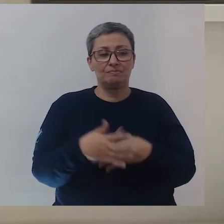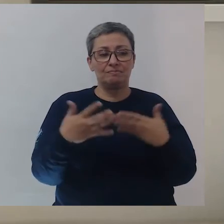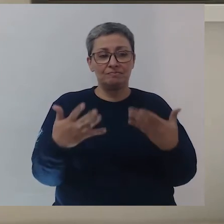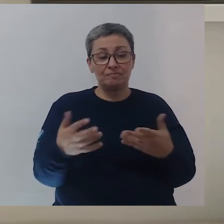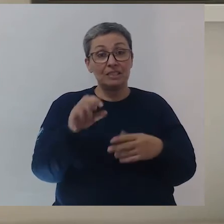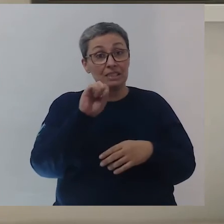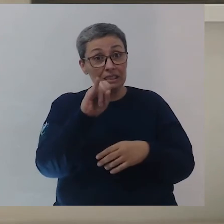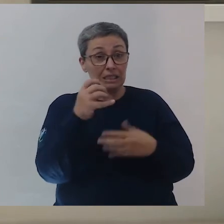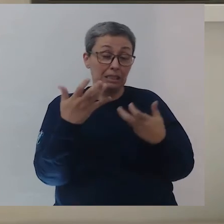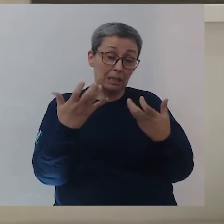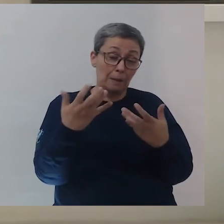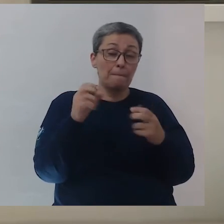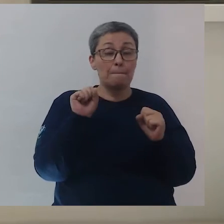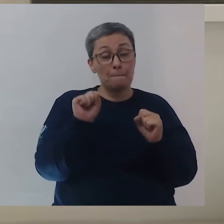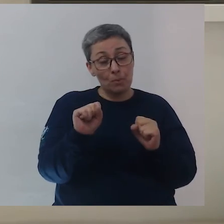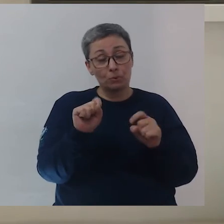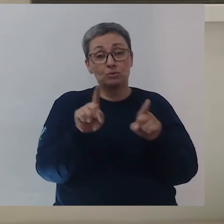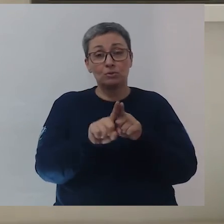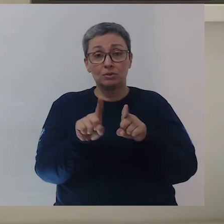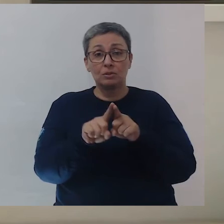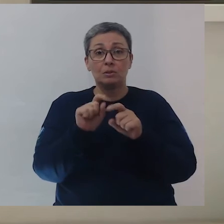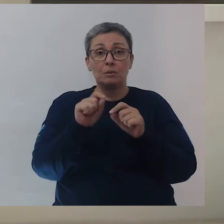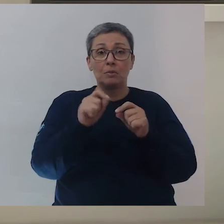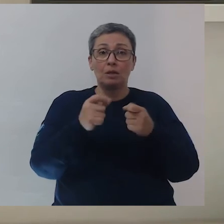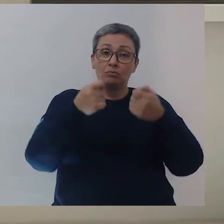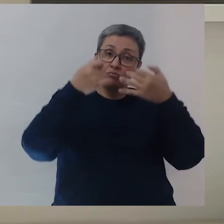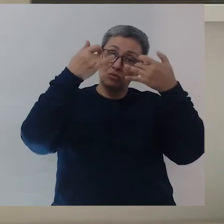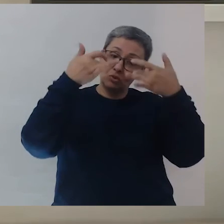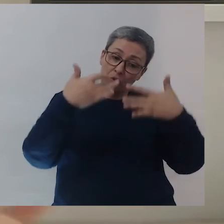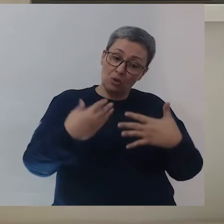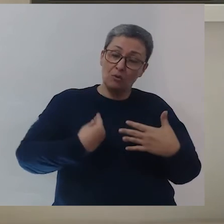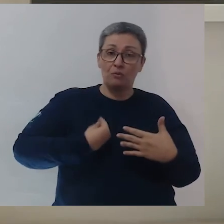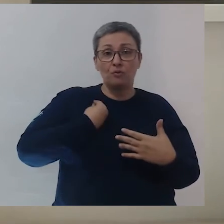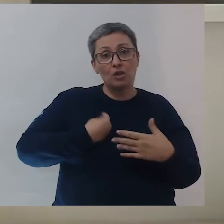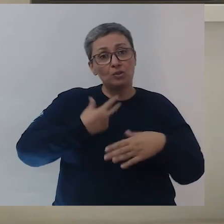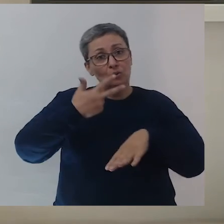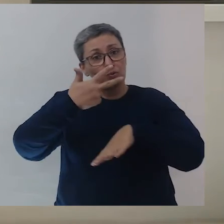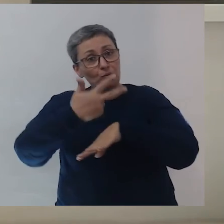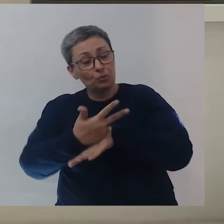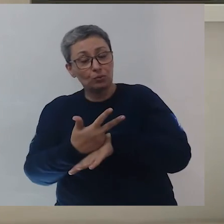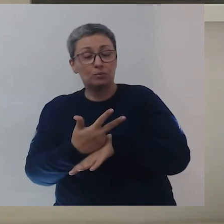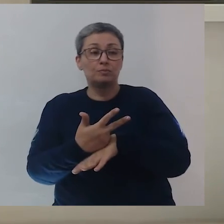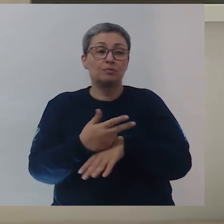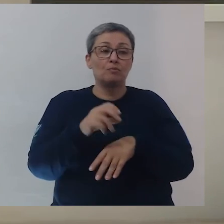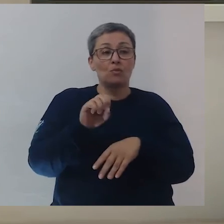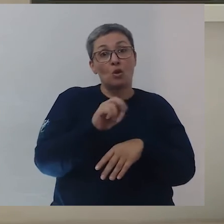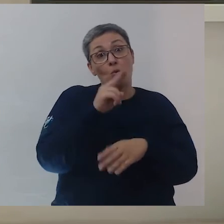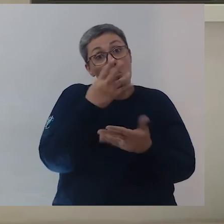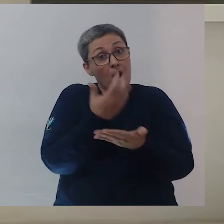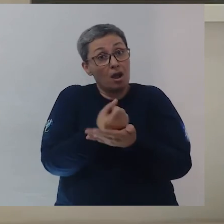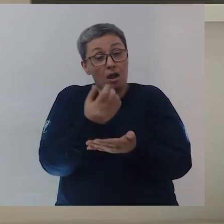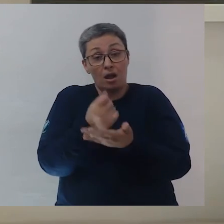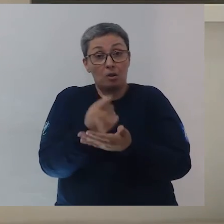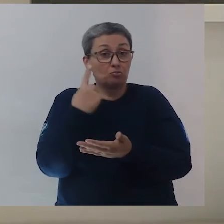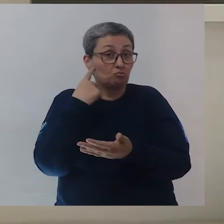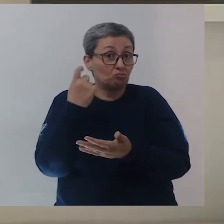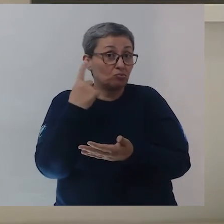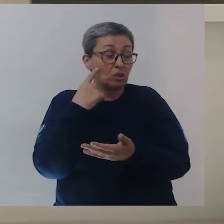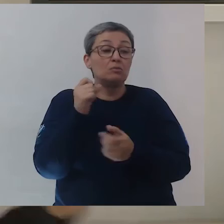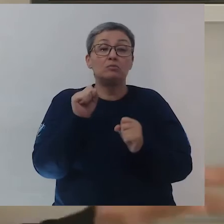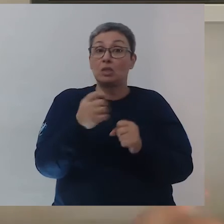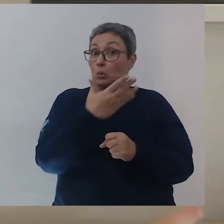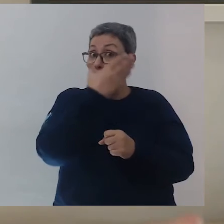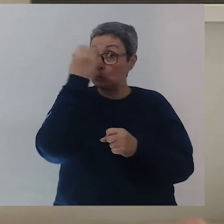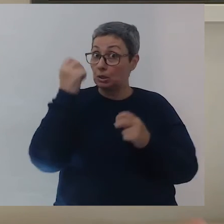Se preferir, vocês podem ainda fazer esse relato de experiência de vida através de vídeo, né? Ou áudio. E não